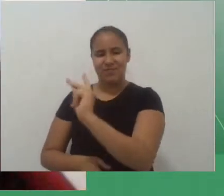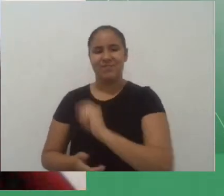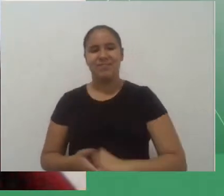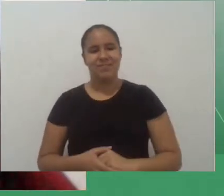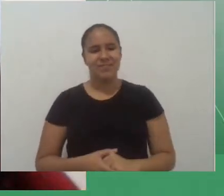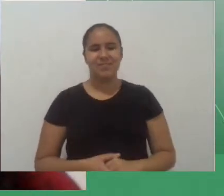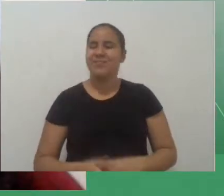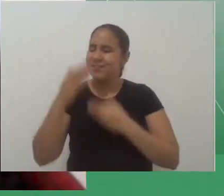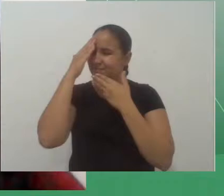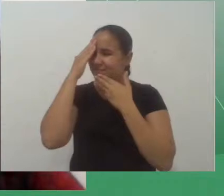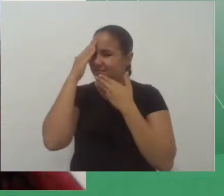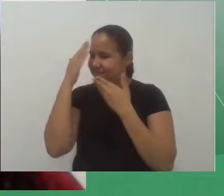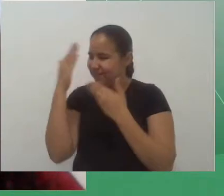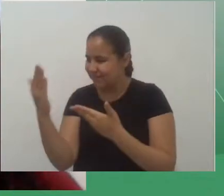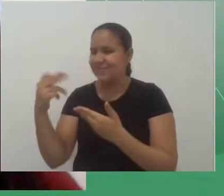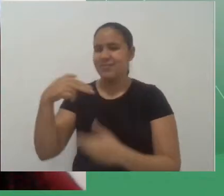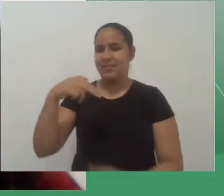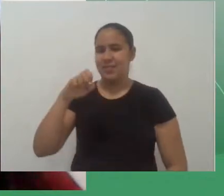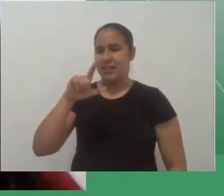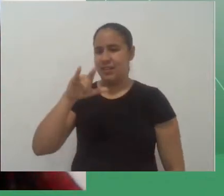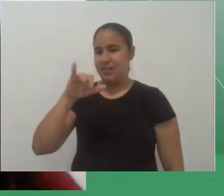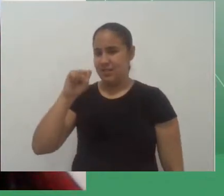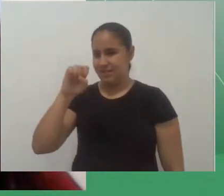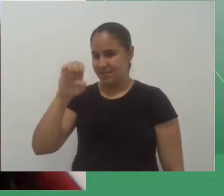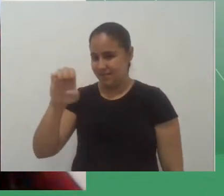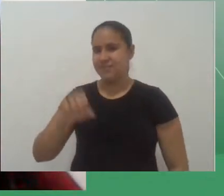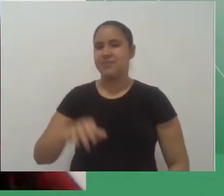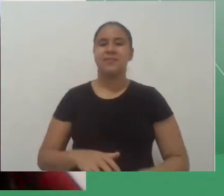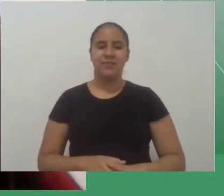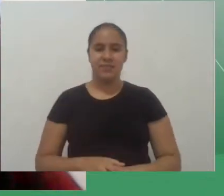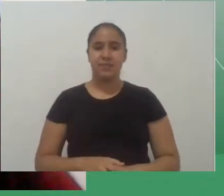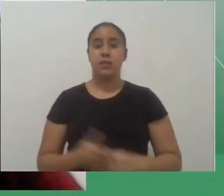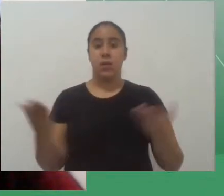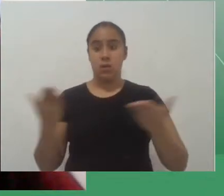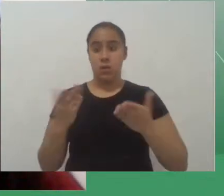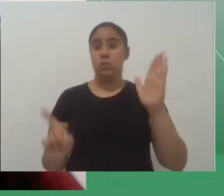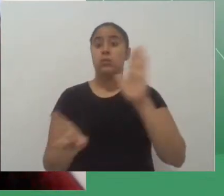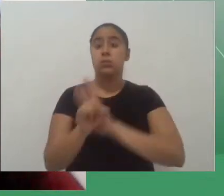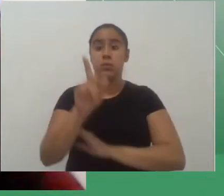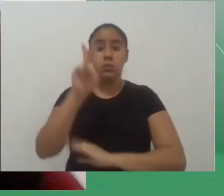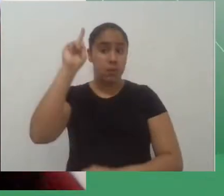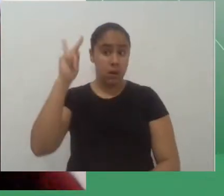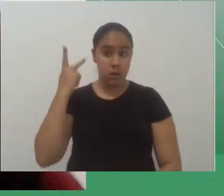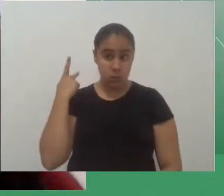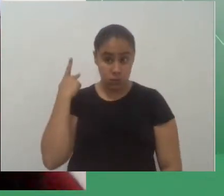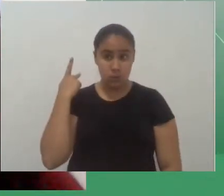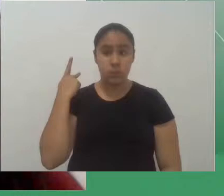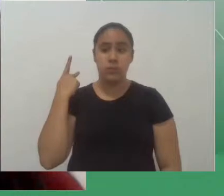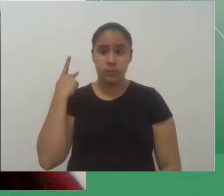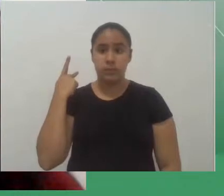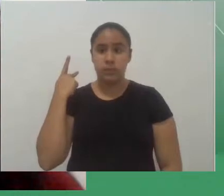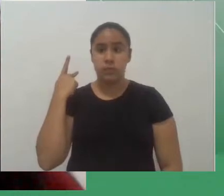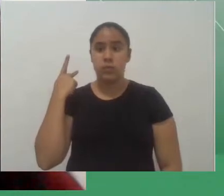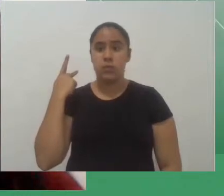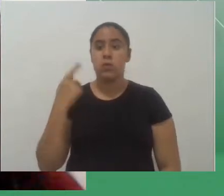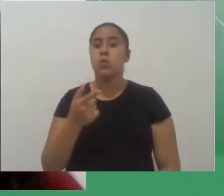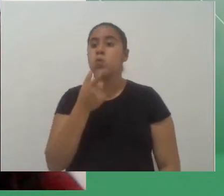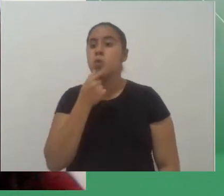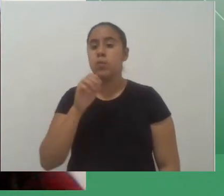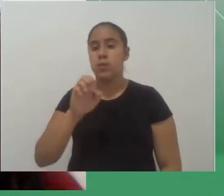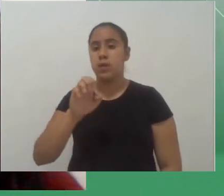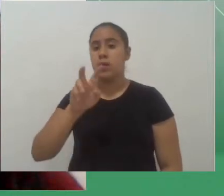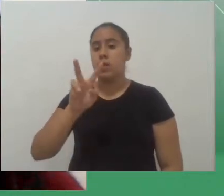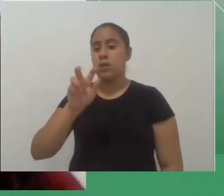Obrigada Annelise é uma pergunta para a Carol quem faz a pergunta é o Evanildo de